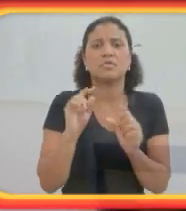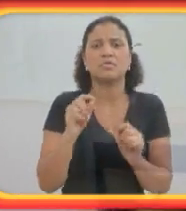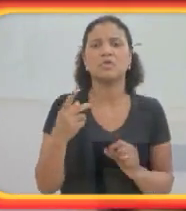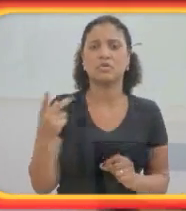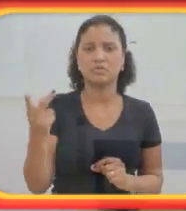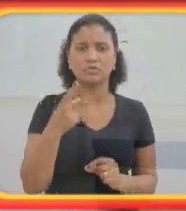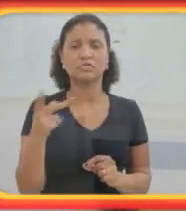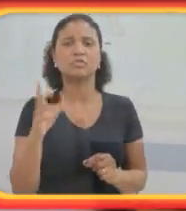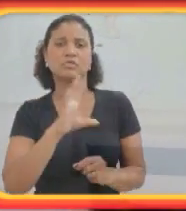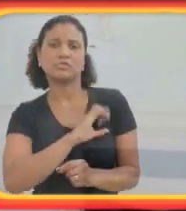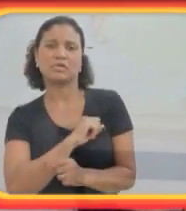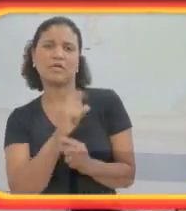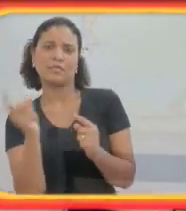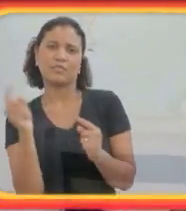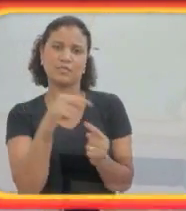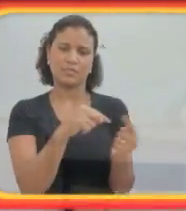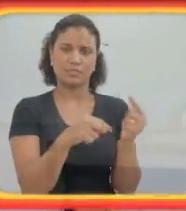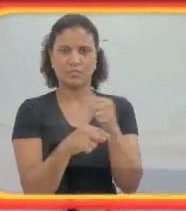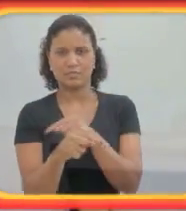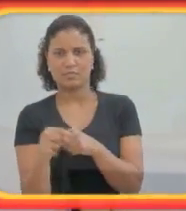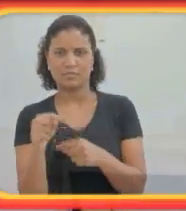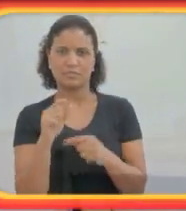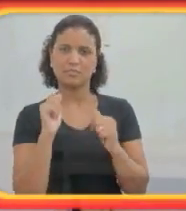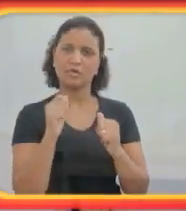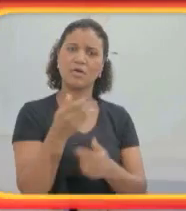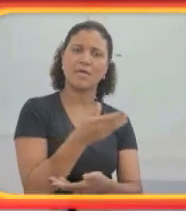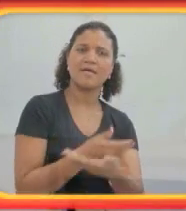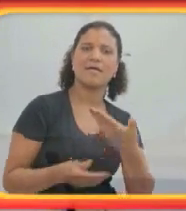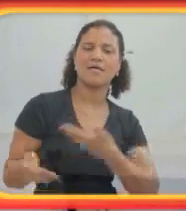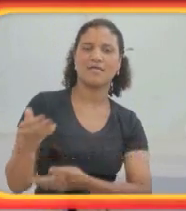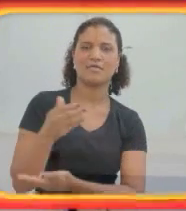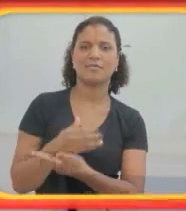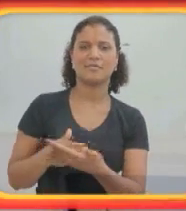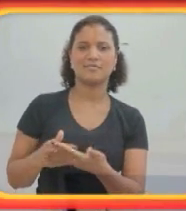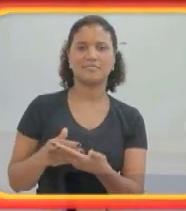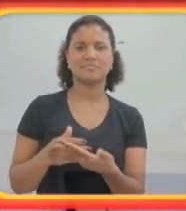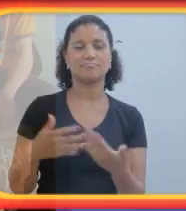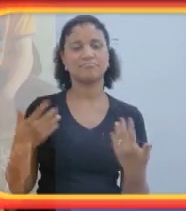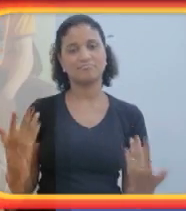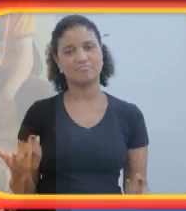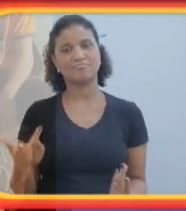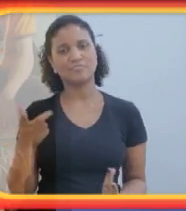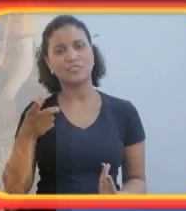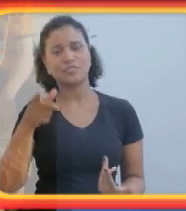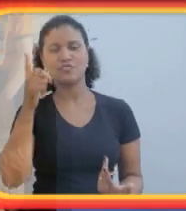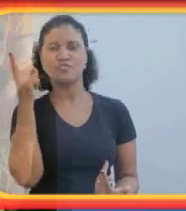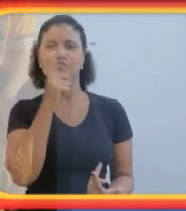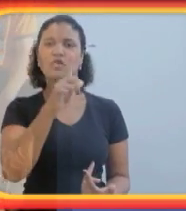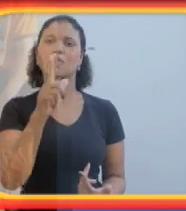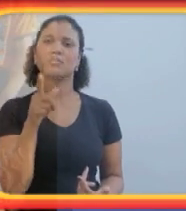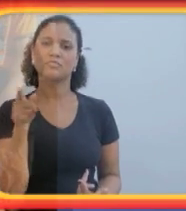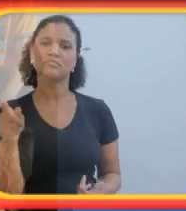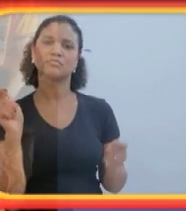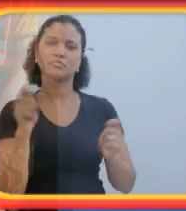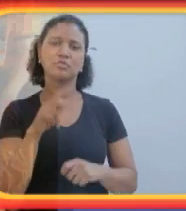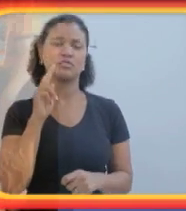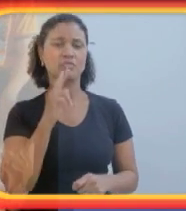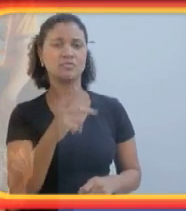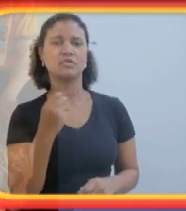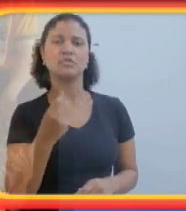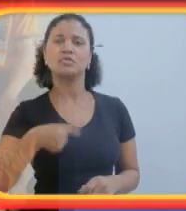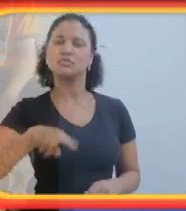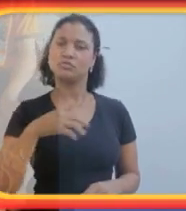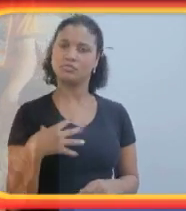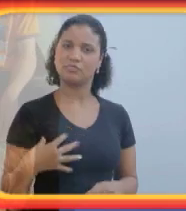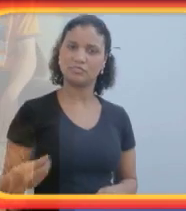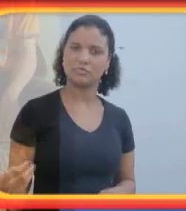Eu tive sorte que havia algumas características gerais que nós dois gostávamos um no outro e pudemos desenvolver a relação.